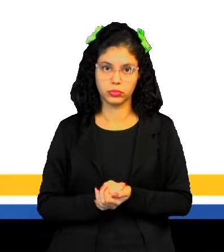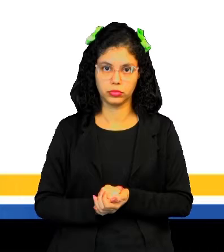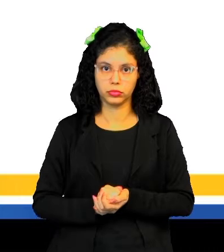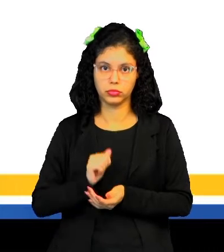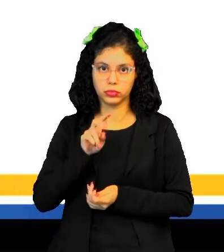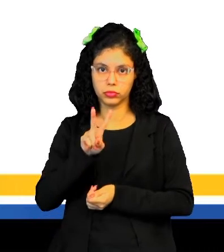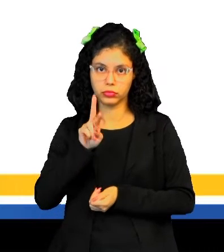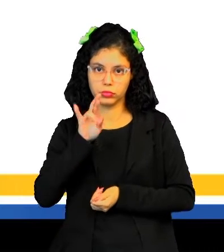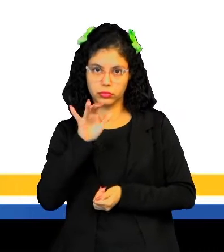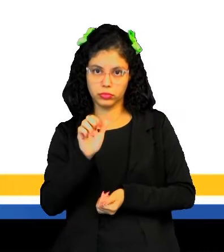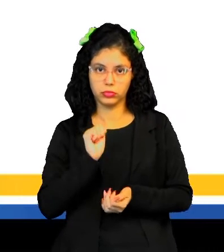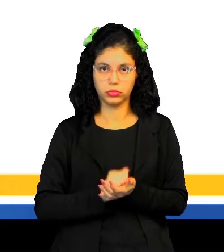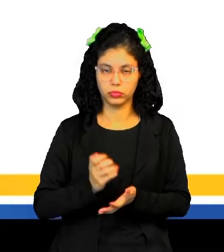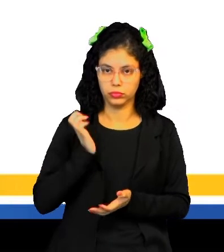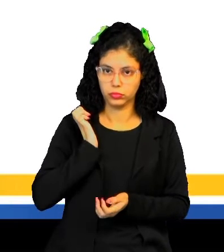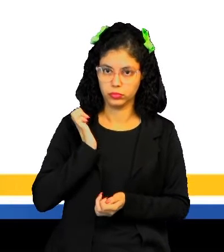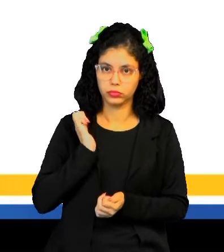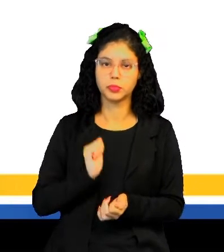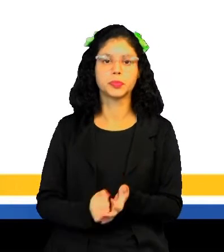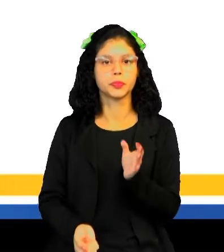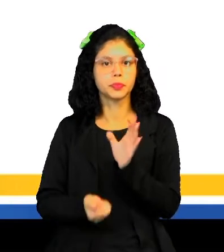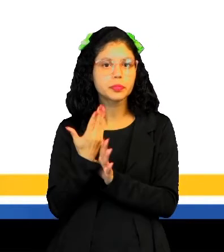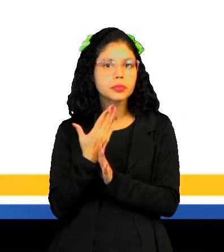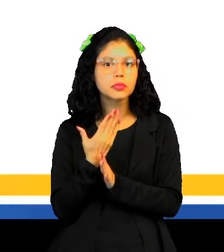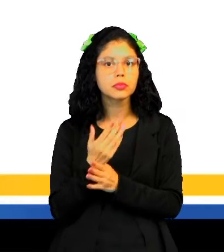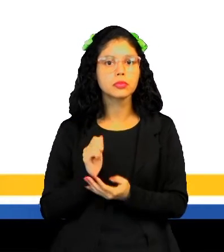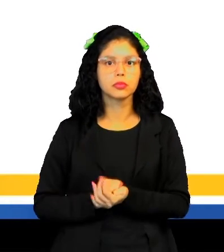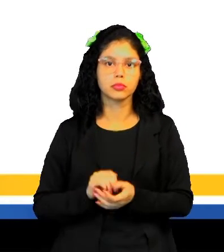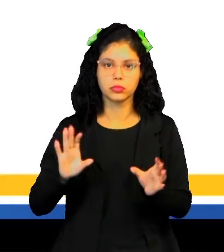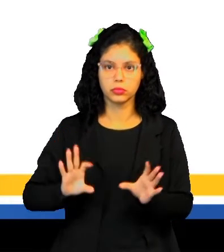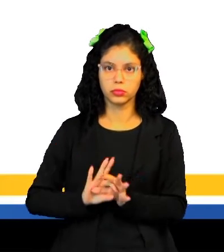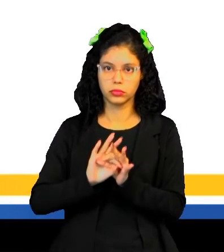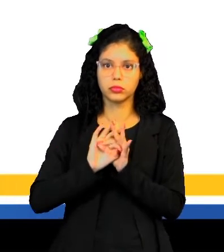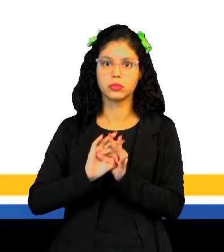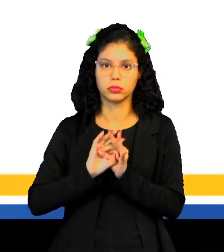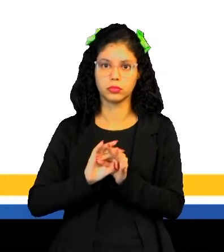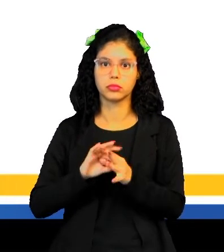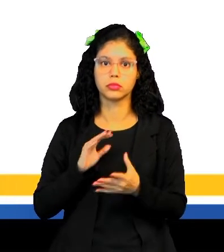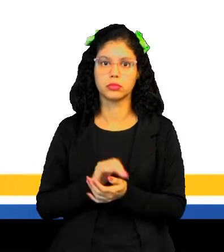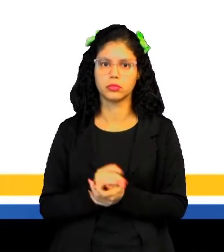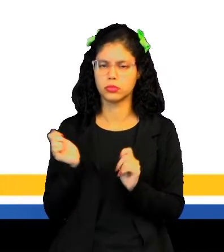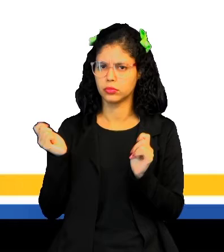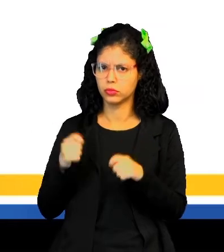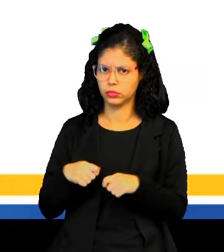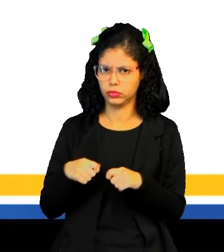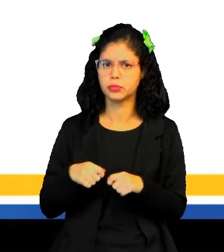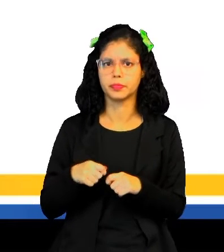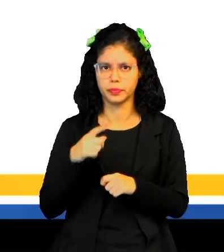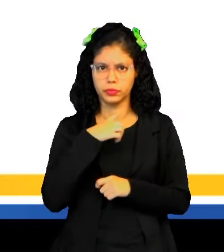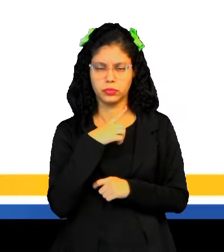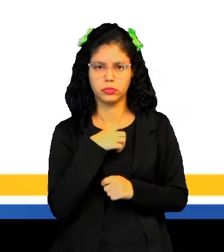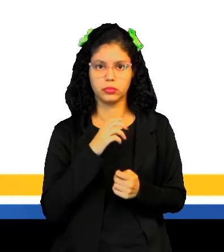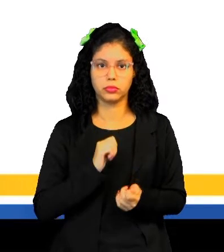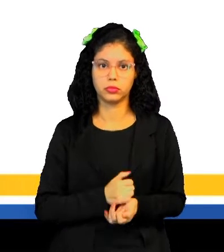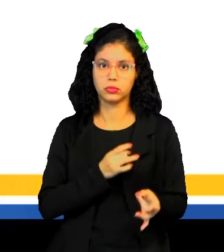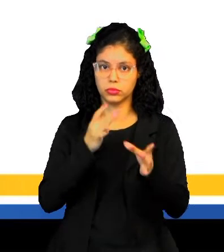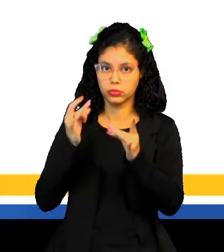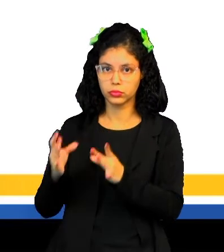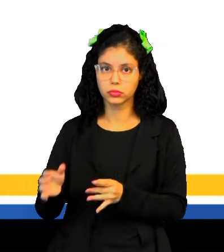1720, né? Contra a criação das casas de fundição, né? Pois dificultava o comércio da região mineradora.